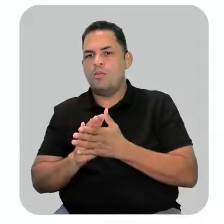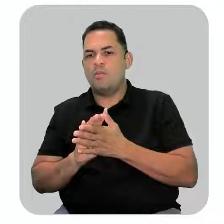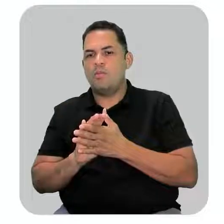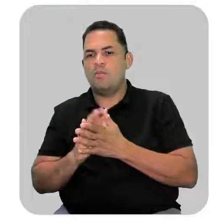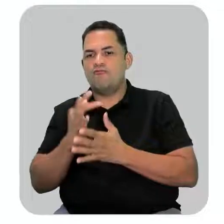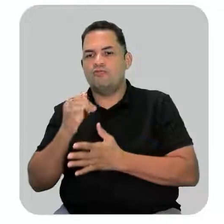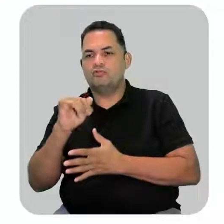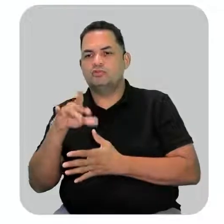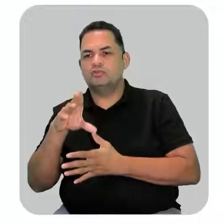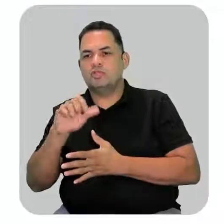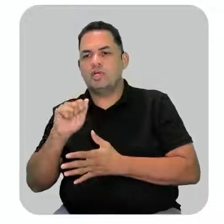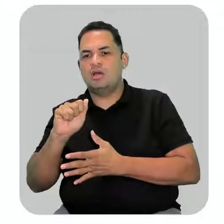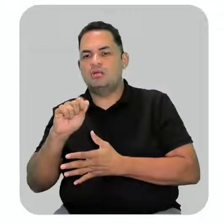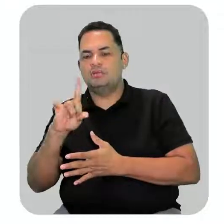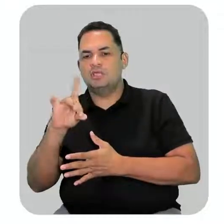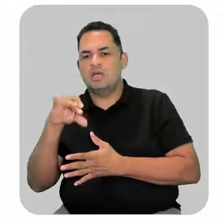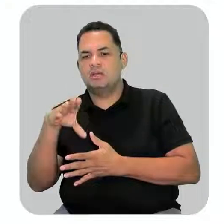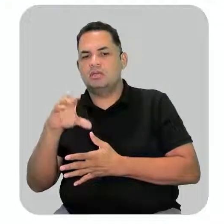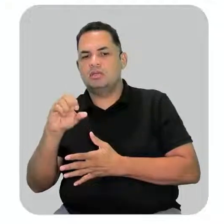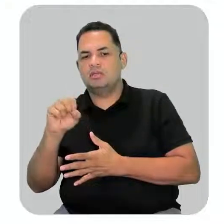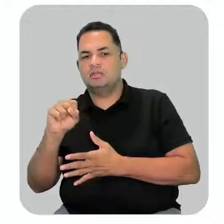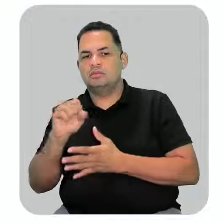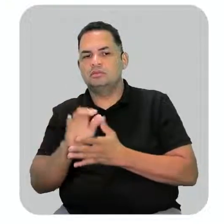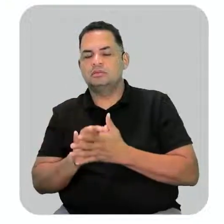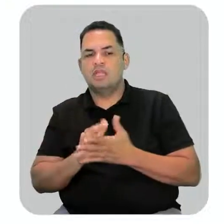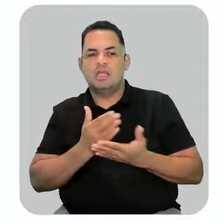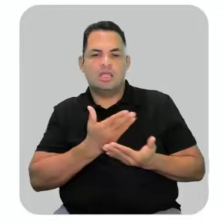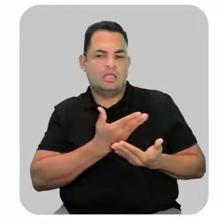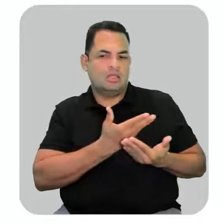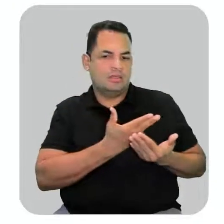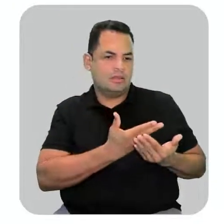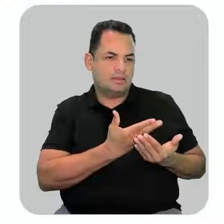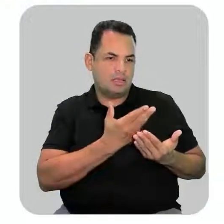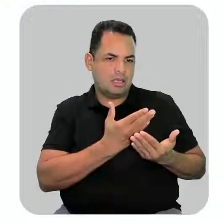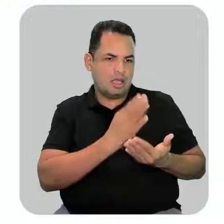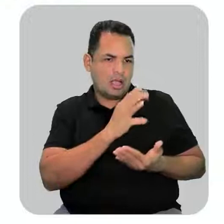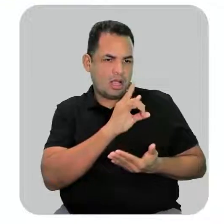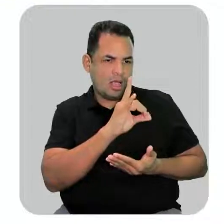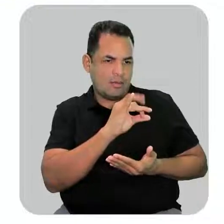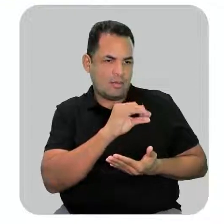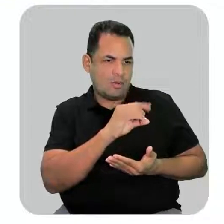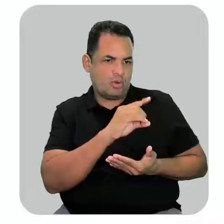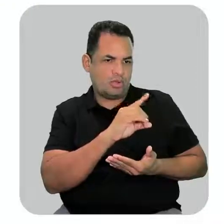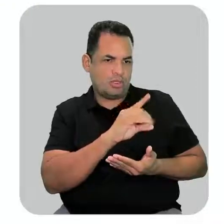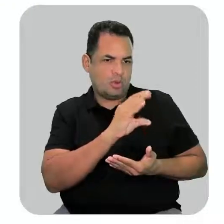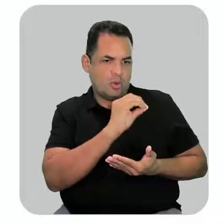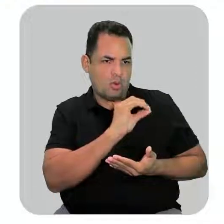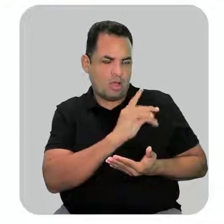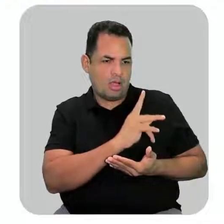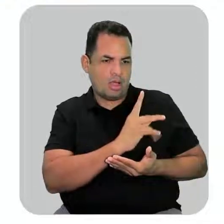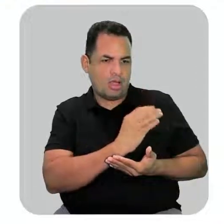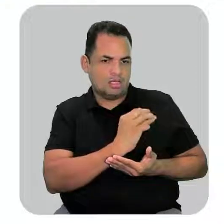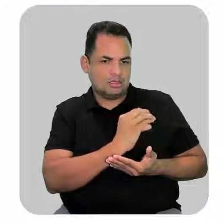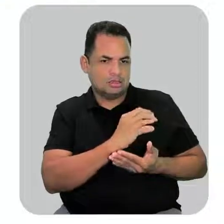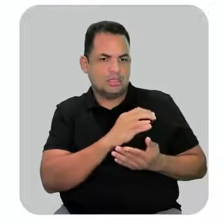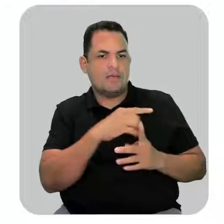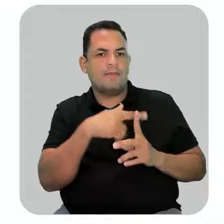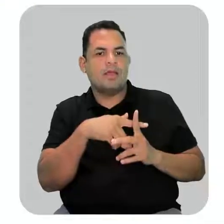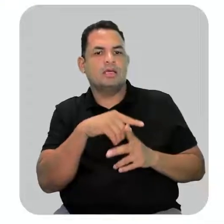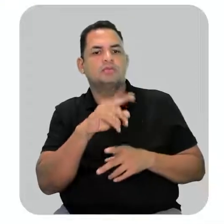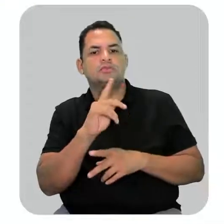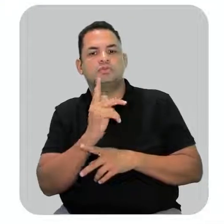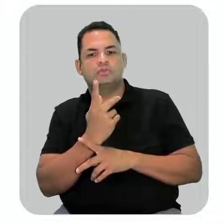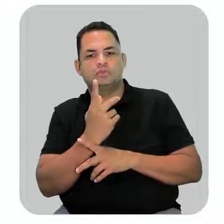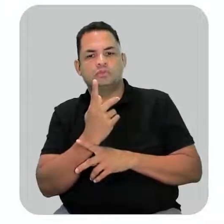aldeídos. Então a gente vai ter a carbonila mais o hidrogênio, formando o nosso grupo